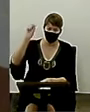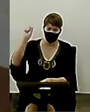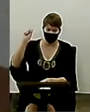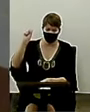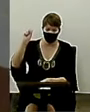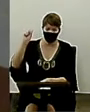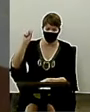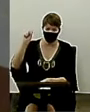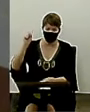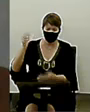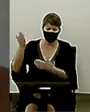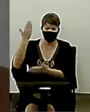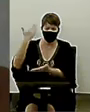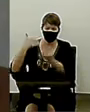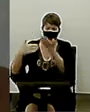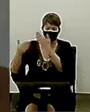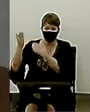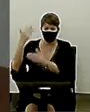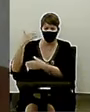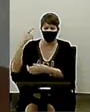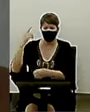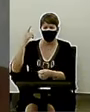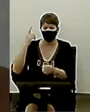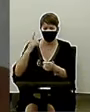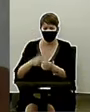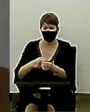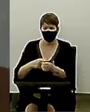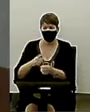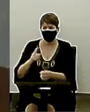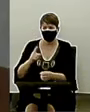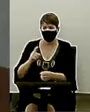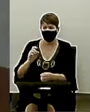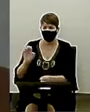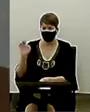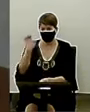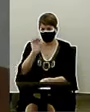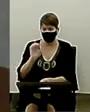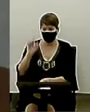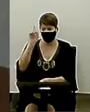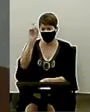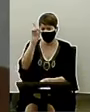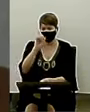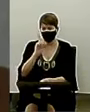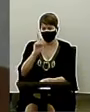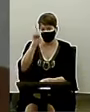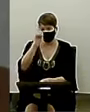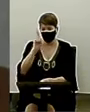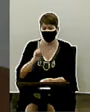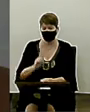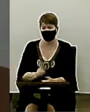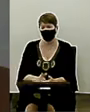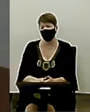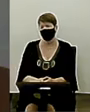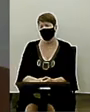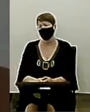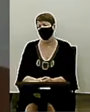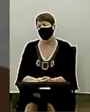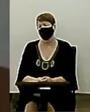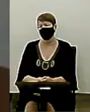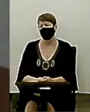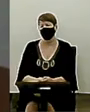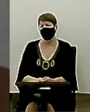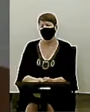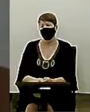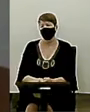E deixaram um legado maravilhoso para nós aqui. E muitos irmãos aqui, nessa noite, conheceram e foram frutos